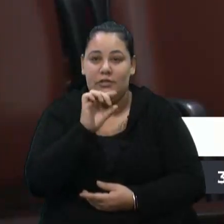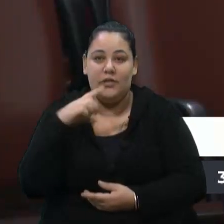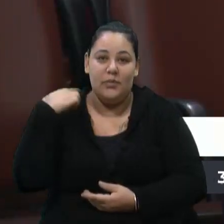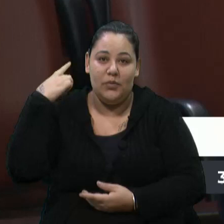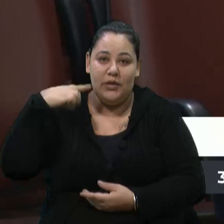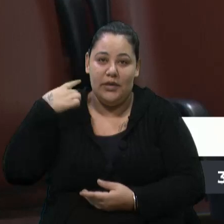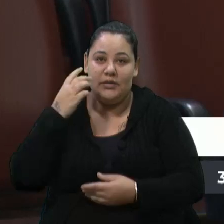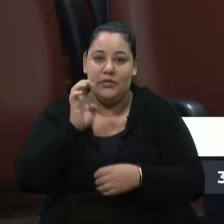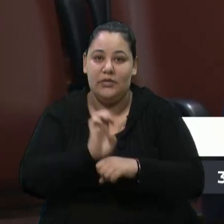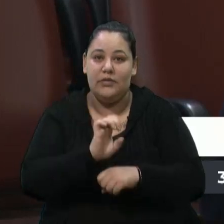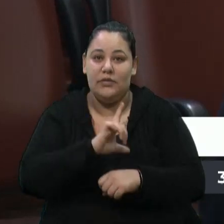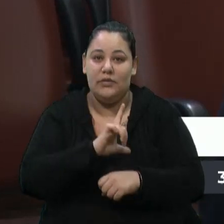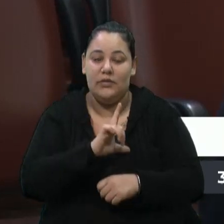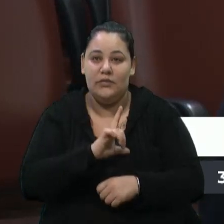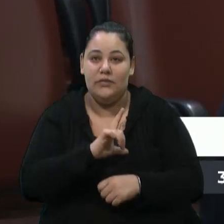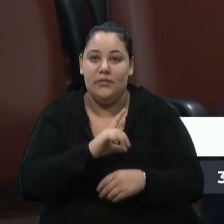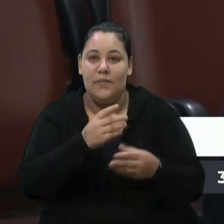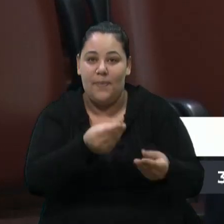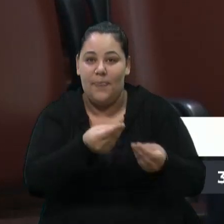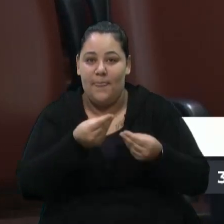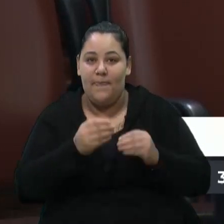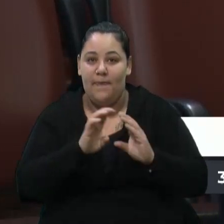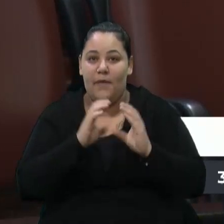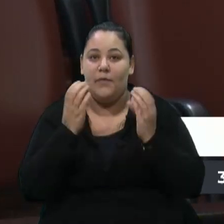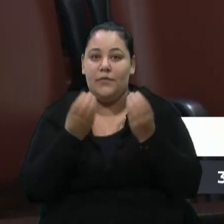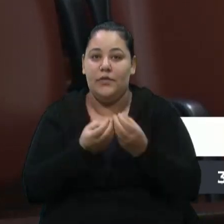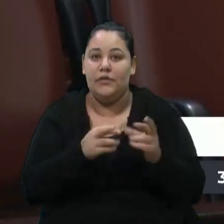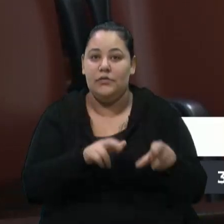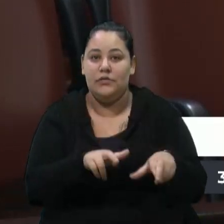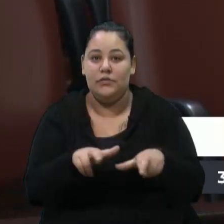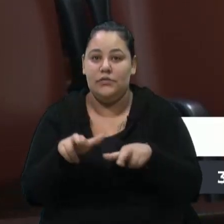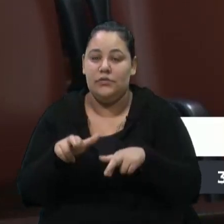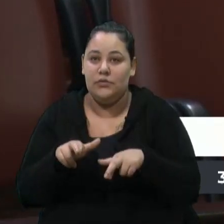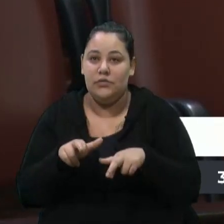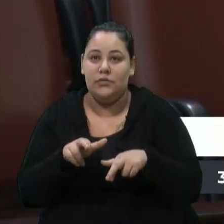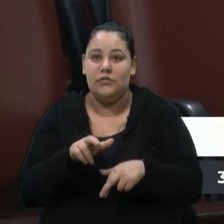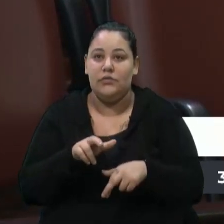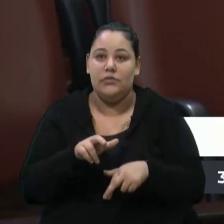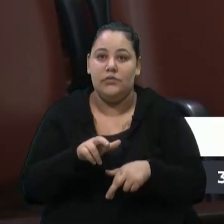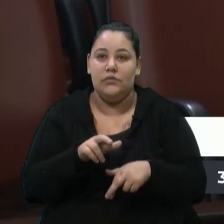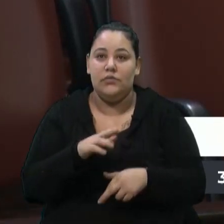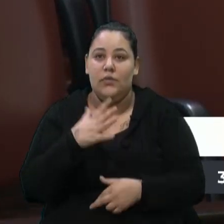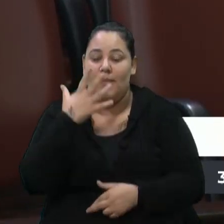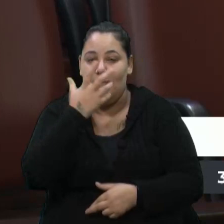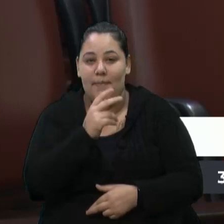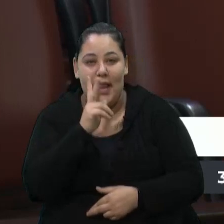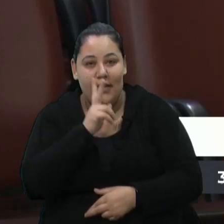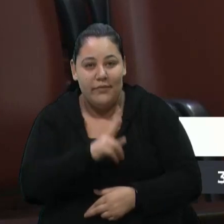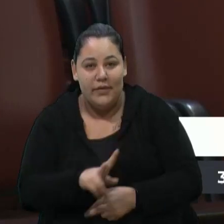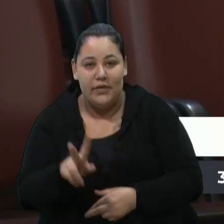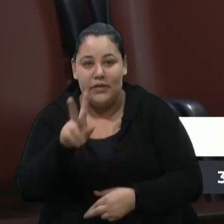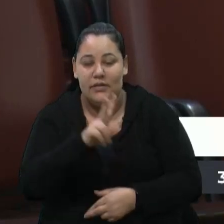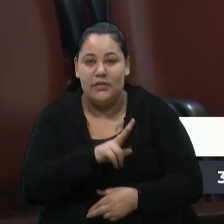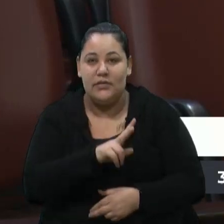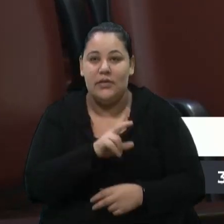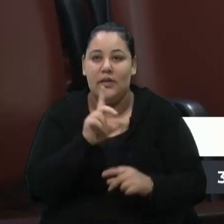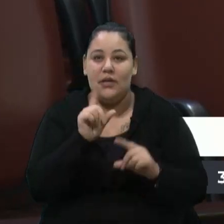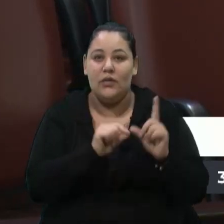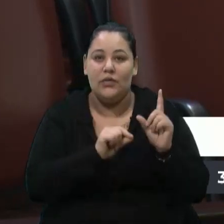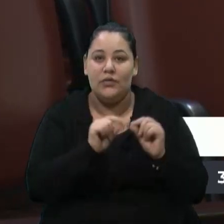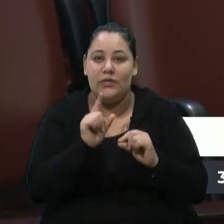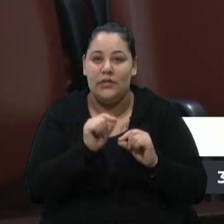comunidade, na região do Bela Vista, do Cruzeiro, principalmente, onde,